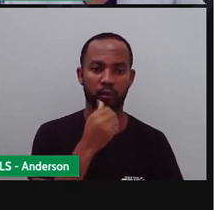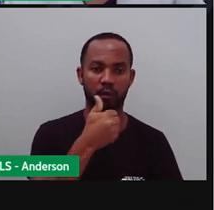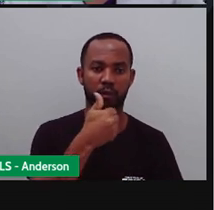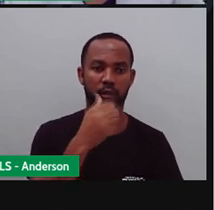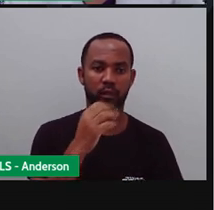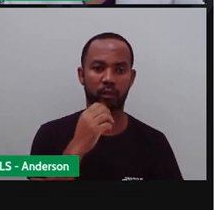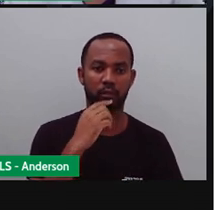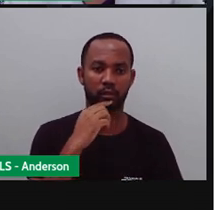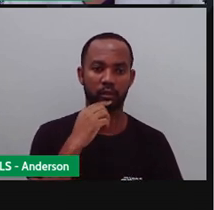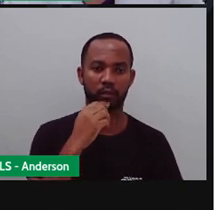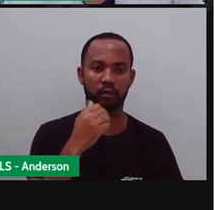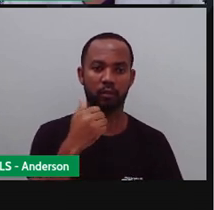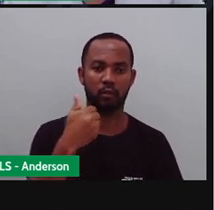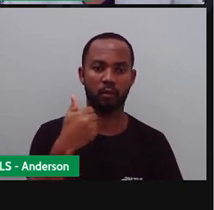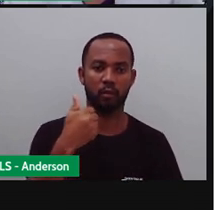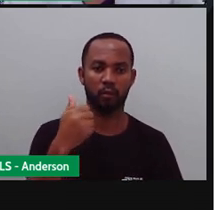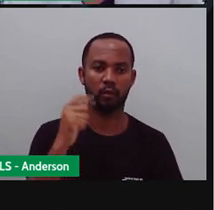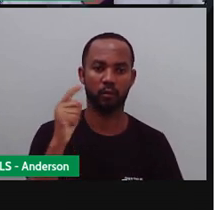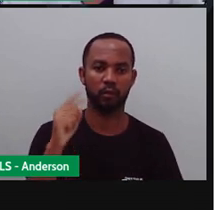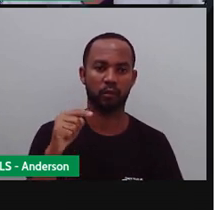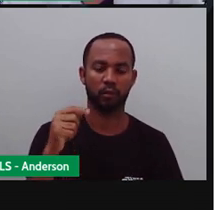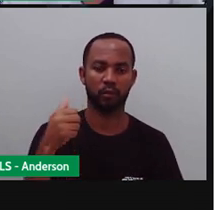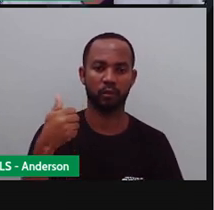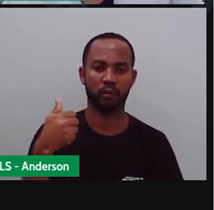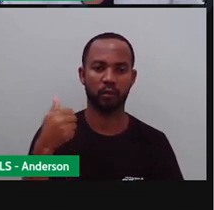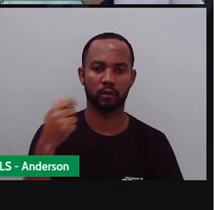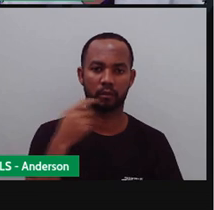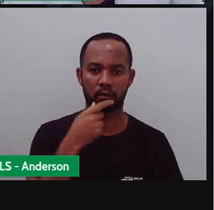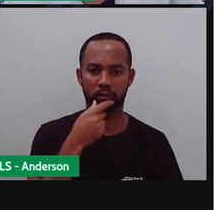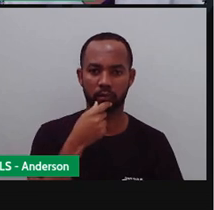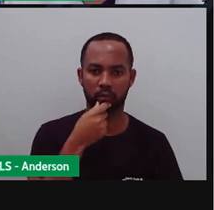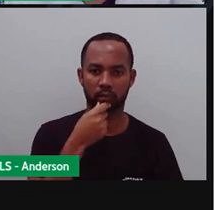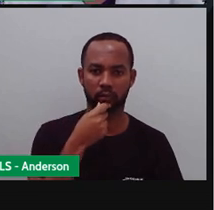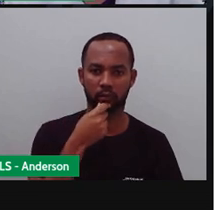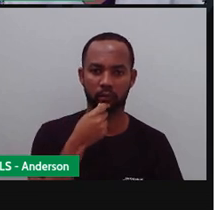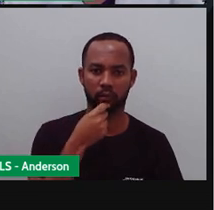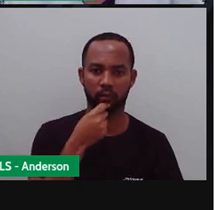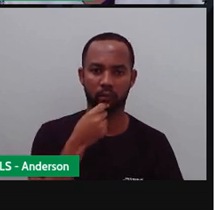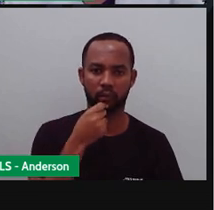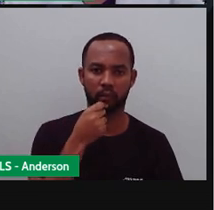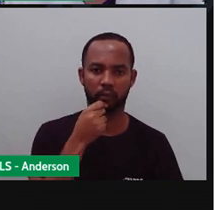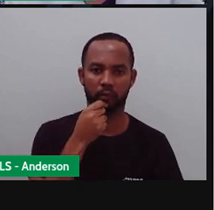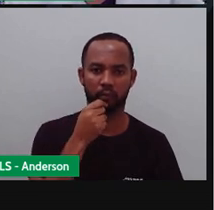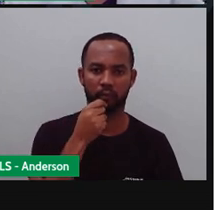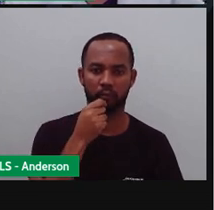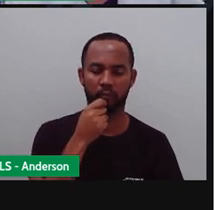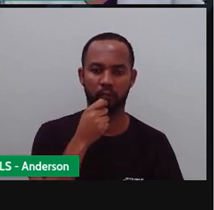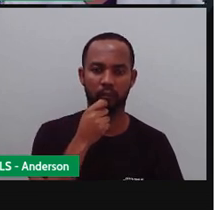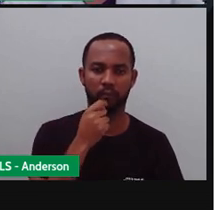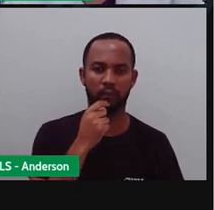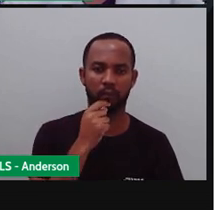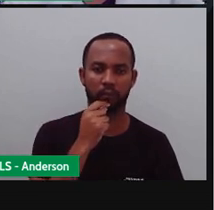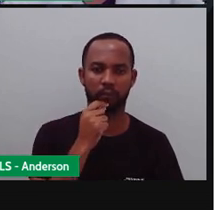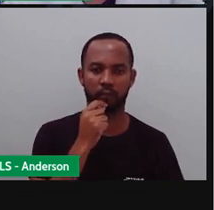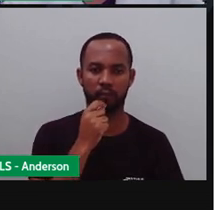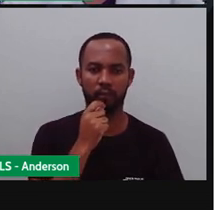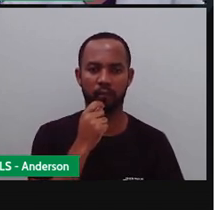11, 12, 13, 14, 15, 16, 17, 18, 19, 20. Então, aqui também eu tenho o quê?